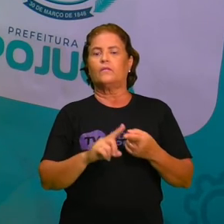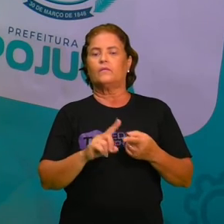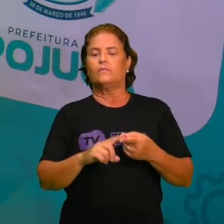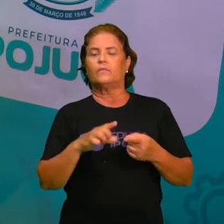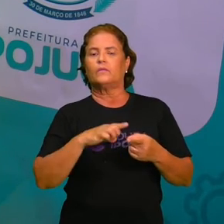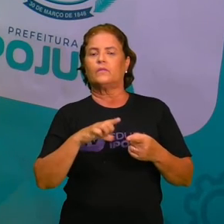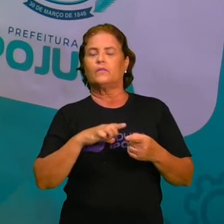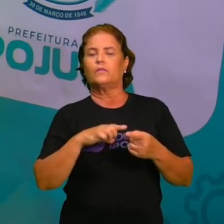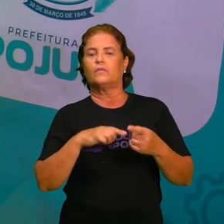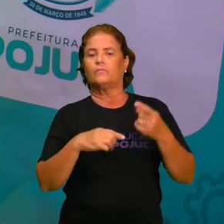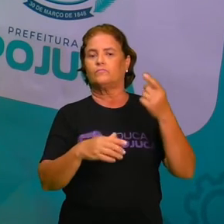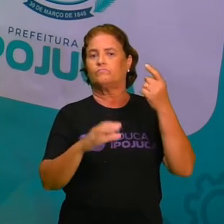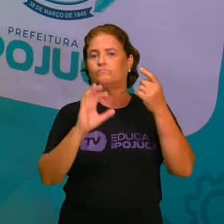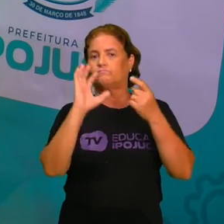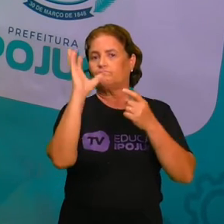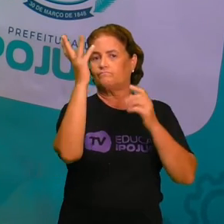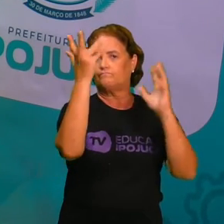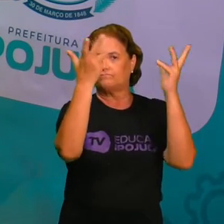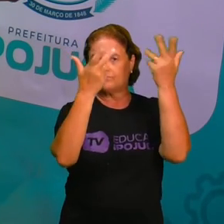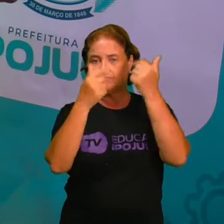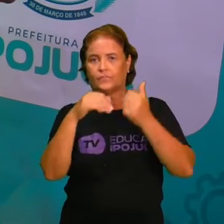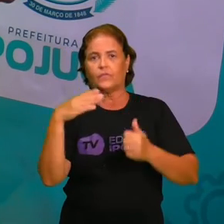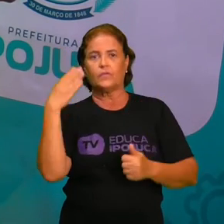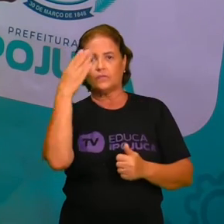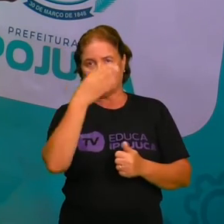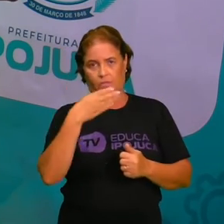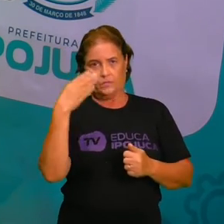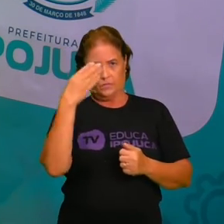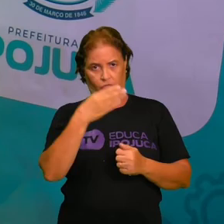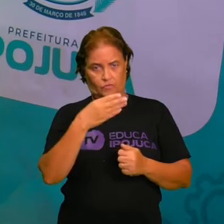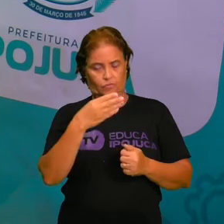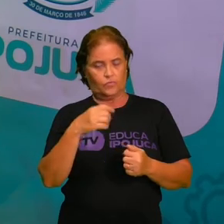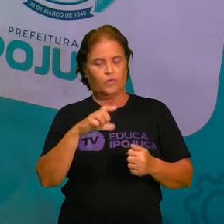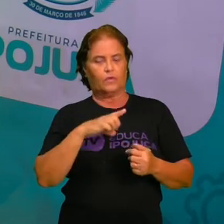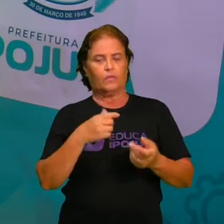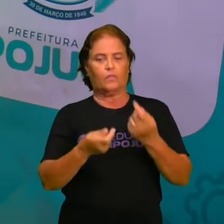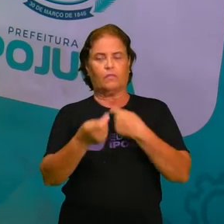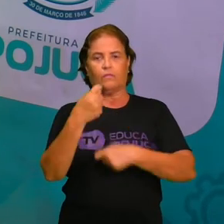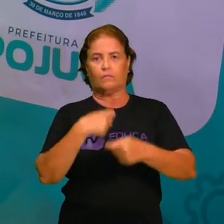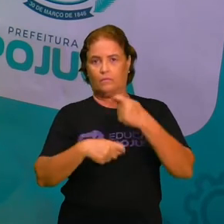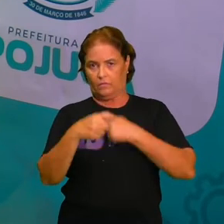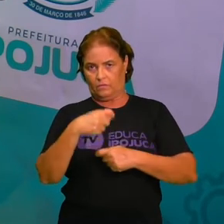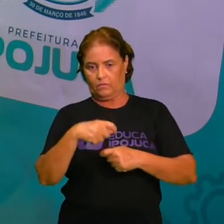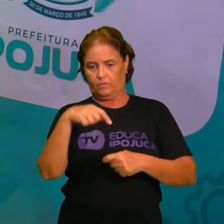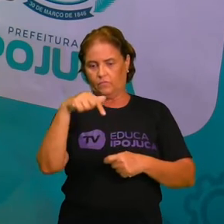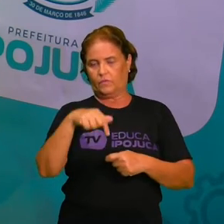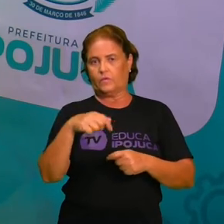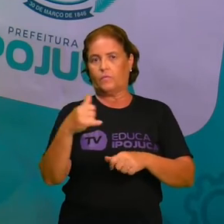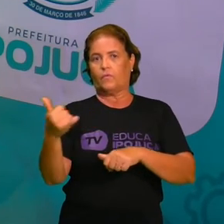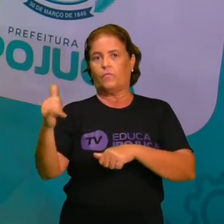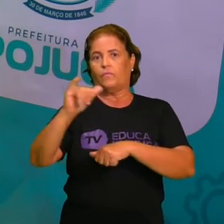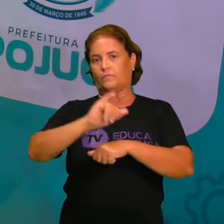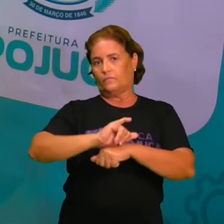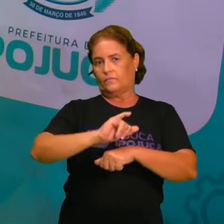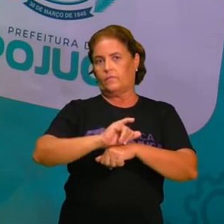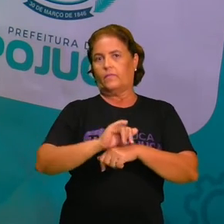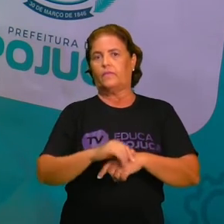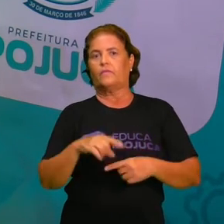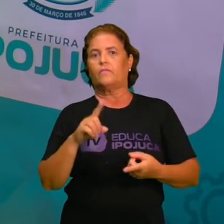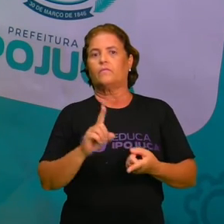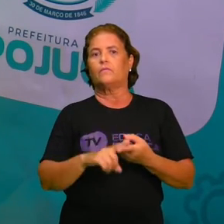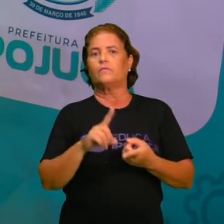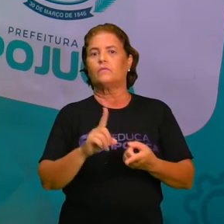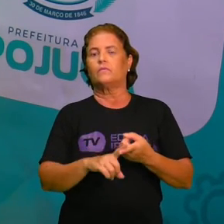-açúcar, que também nos traz uma geração de renda para o município. E além disso, trouxe outras perspectivas que foram os portos.